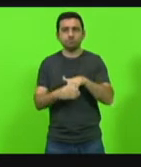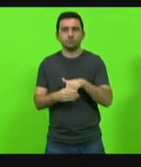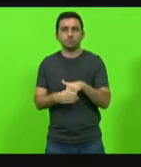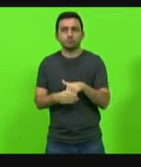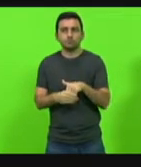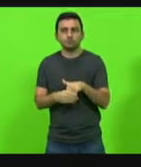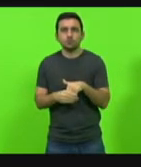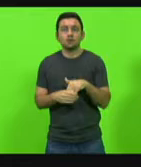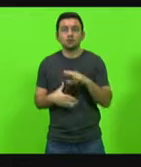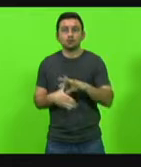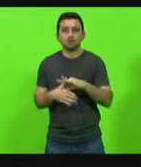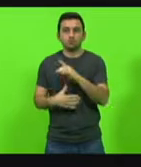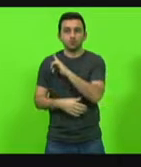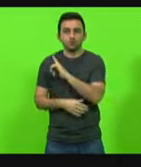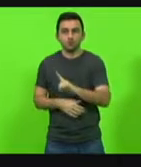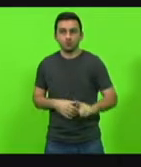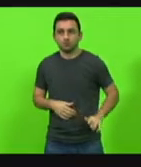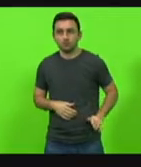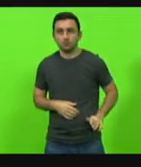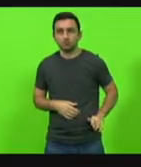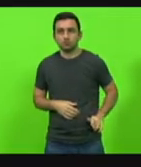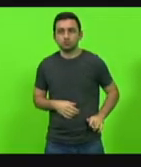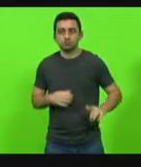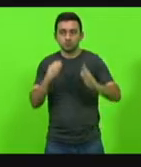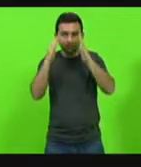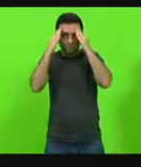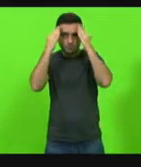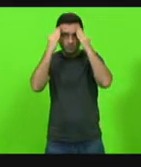palavra o líder de governo deputado José Milton Schaefer